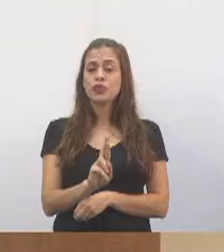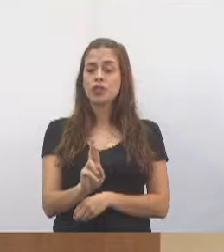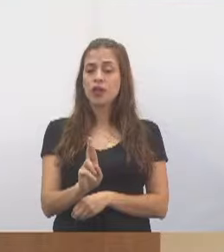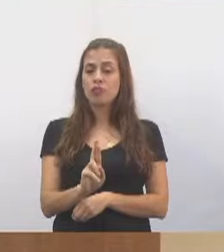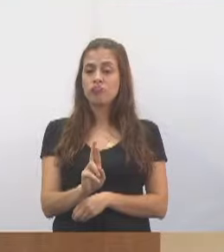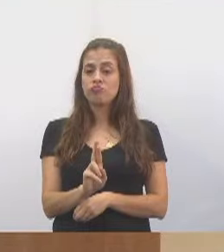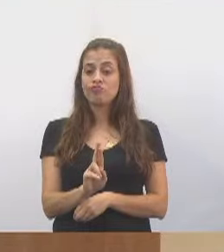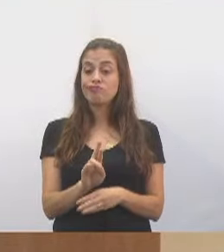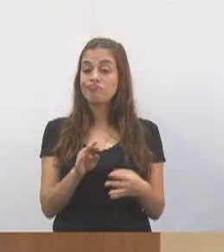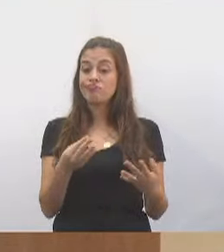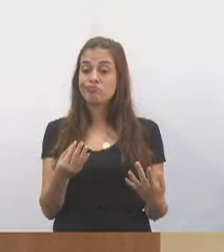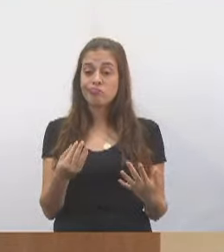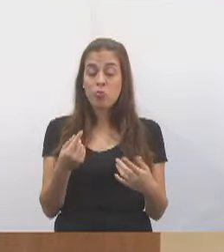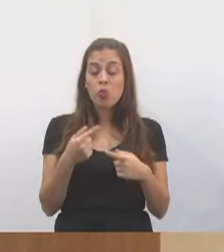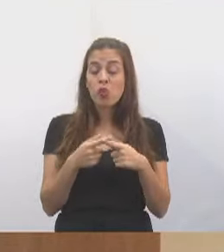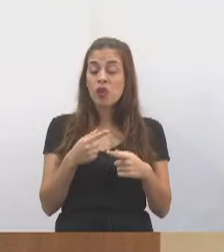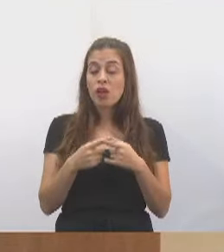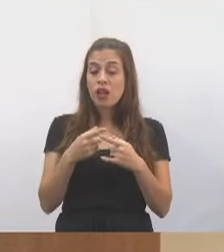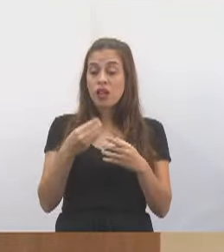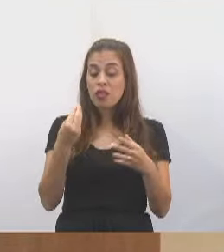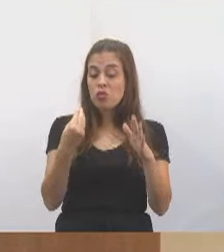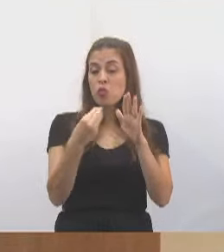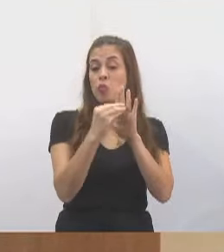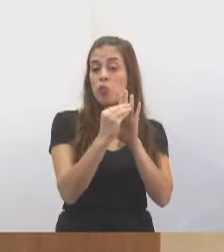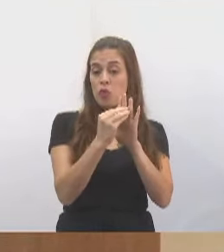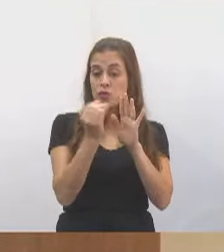Por que que não trouxe a informação no processo?